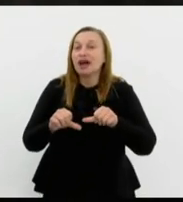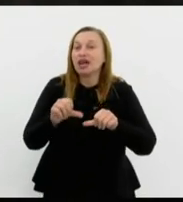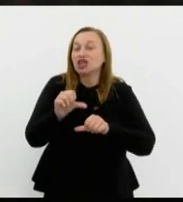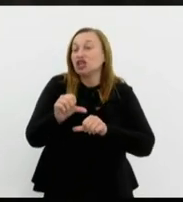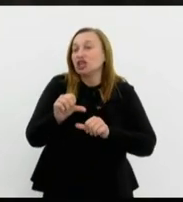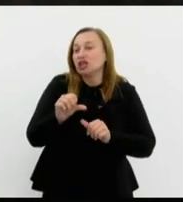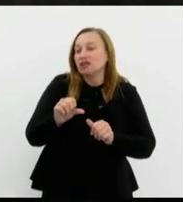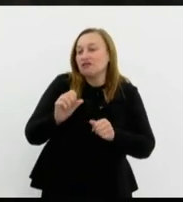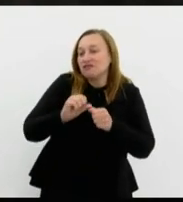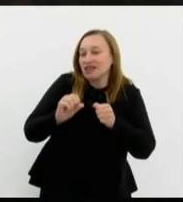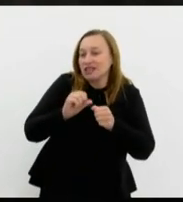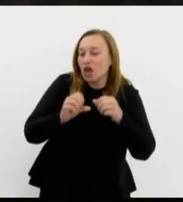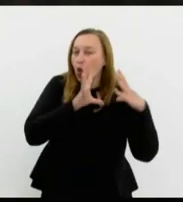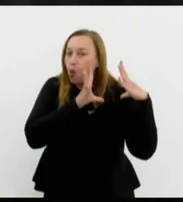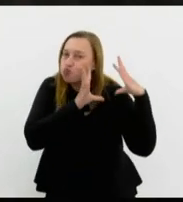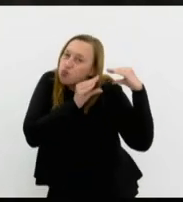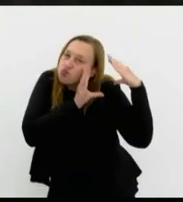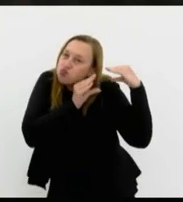colchões.